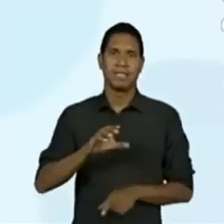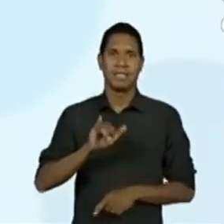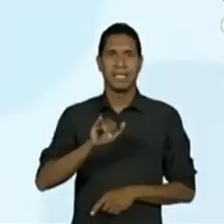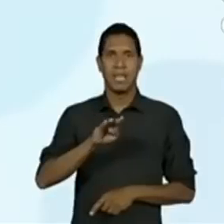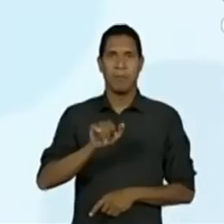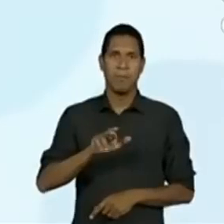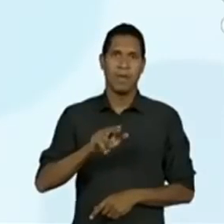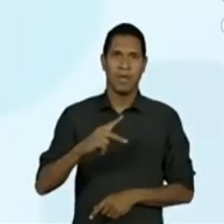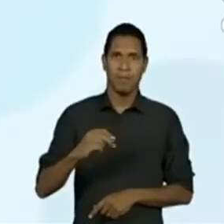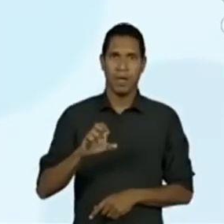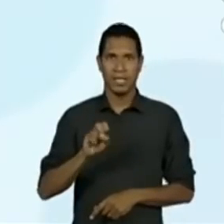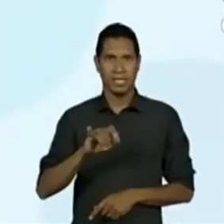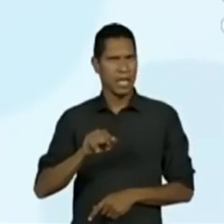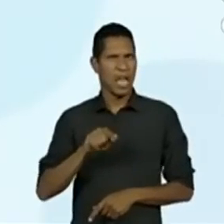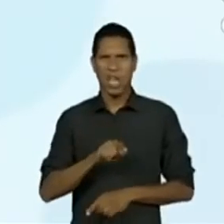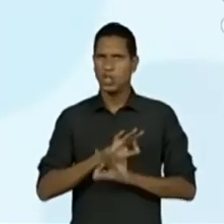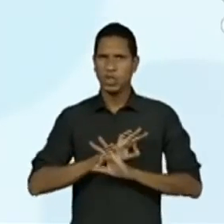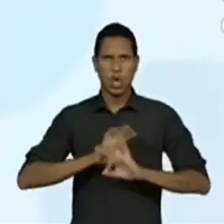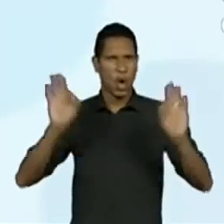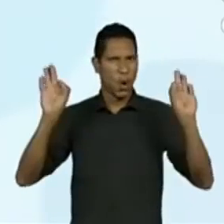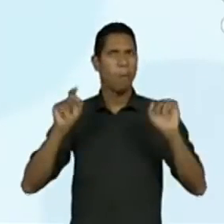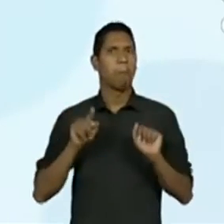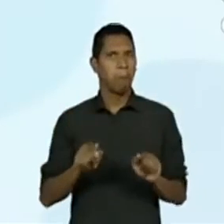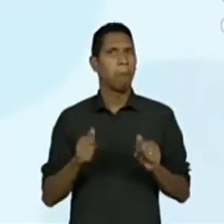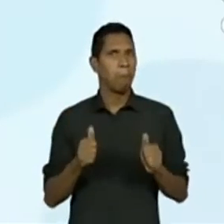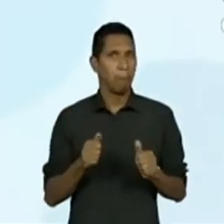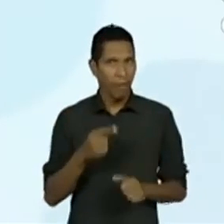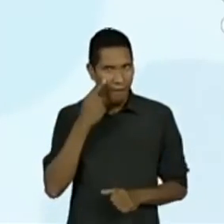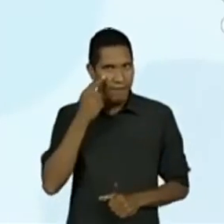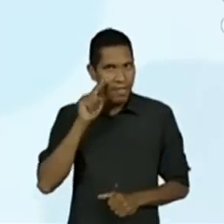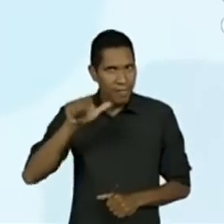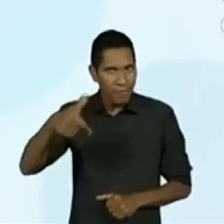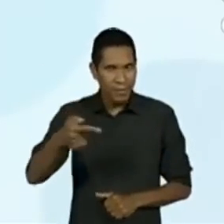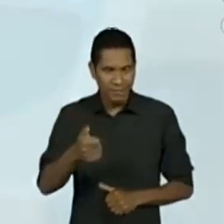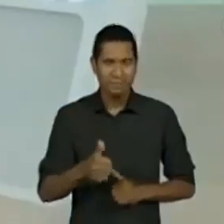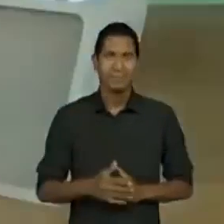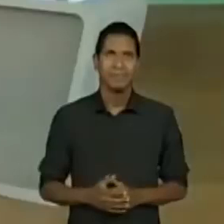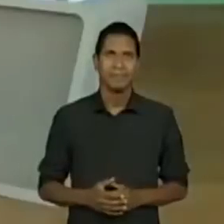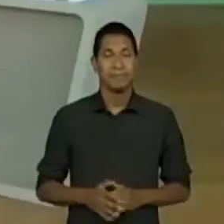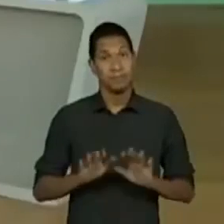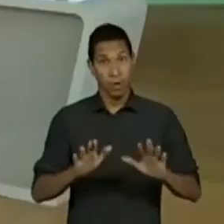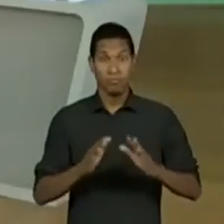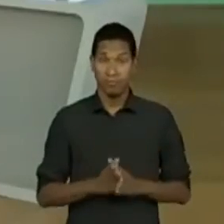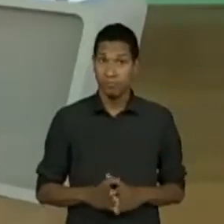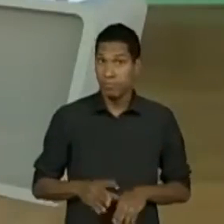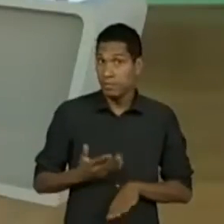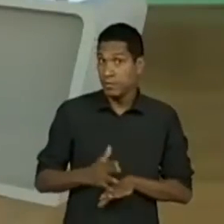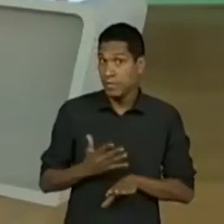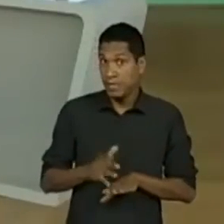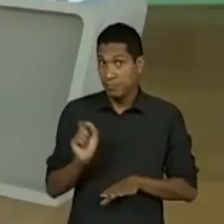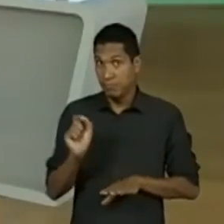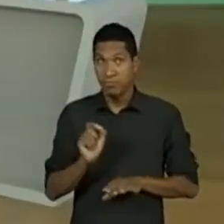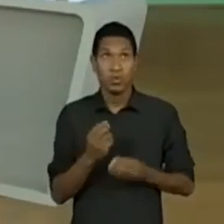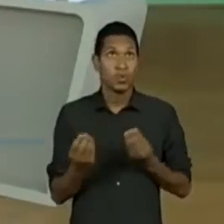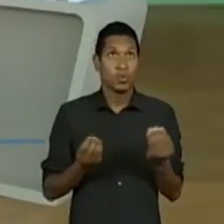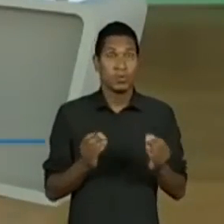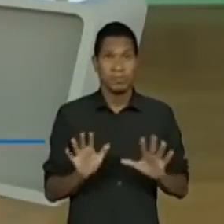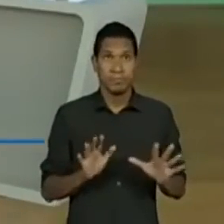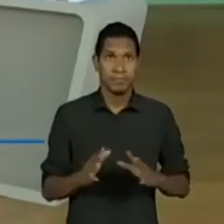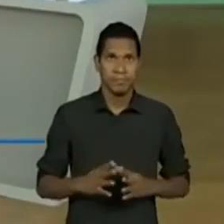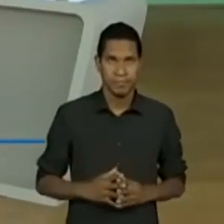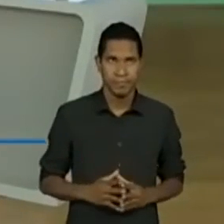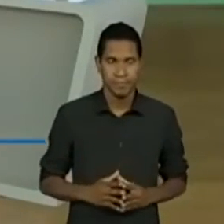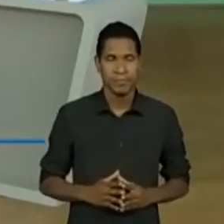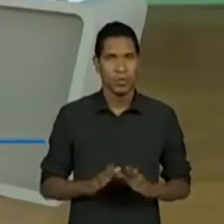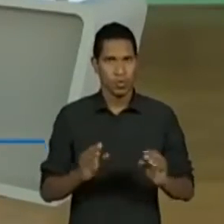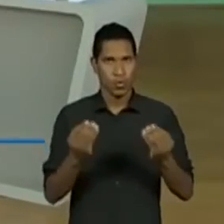Isso é show. Aqui, agora nós vamos treinar. Nós vamos treinar. Antes de eu falar lá, como